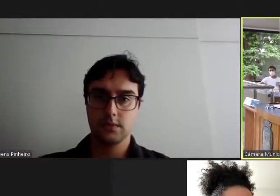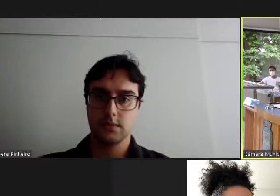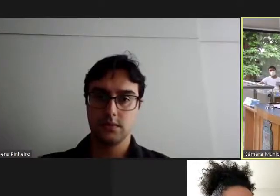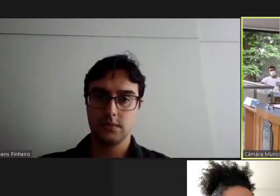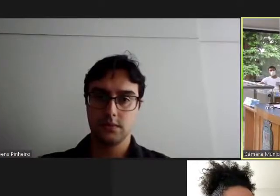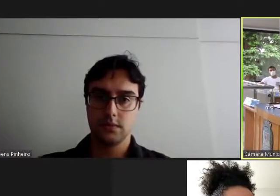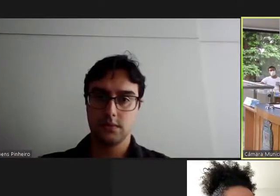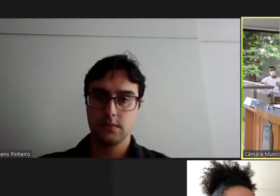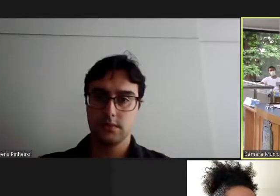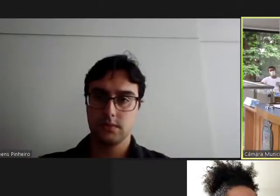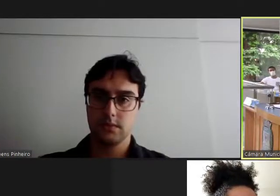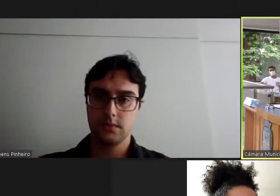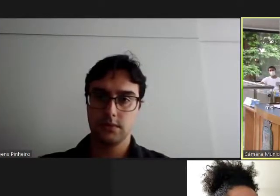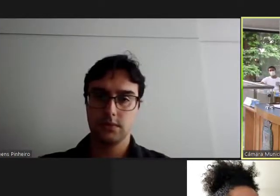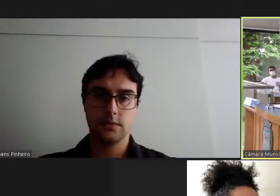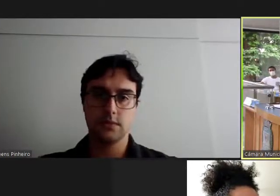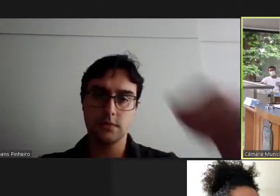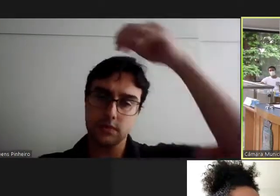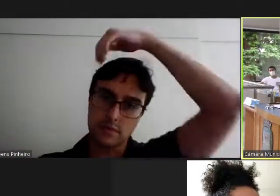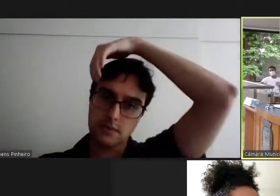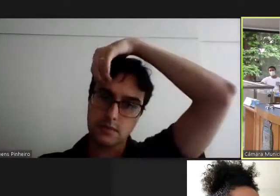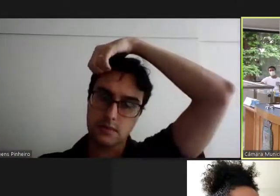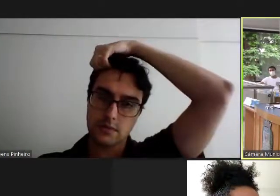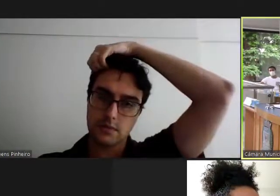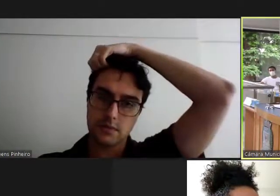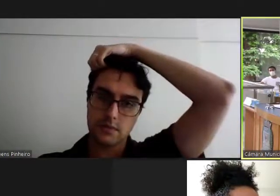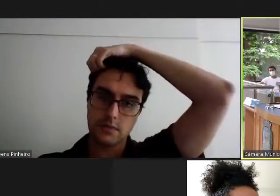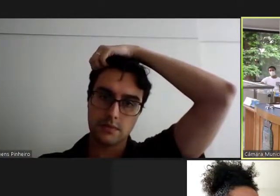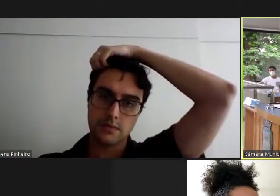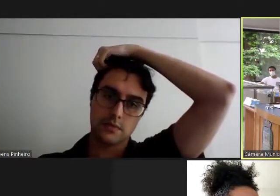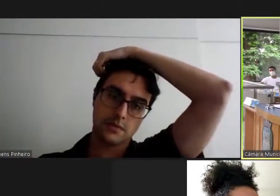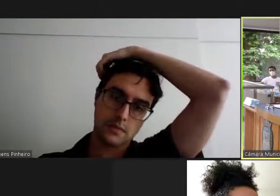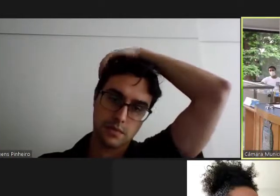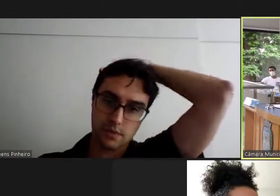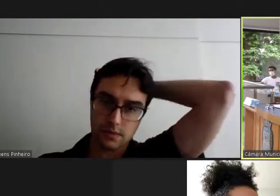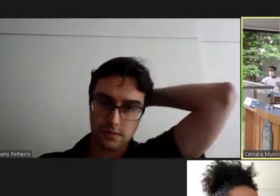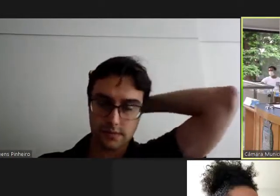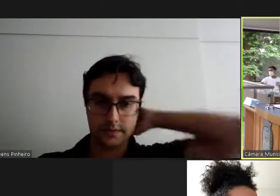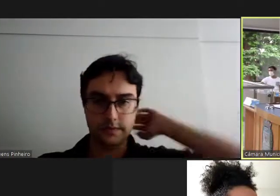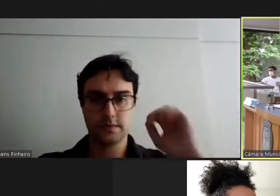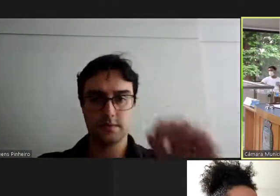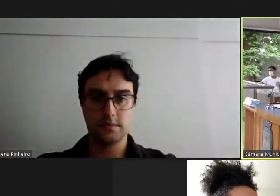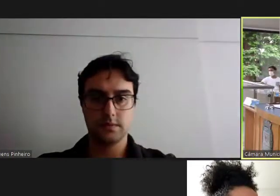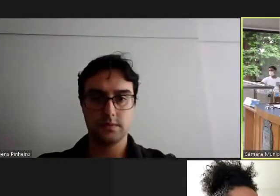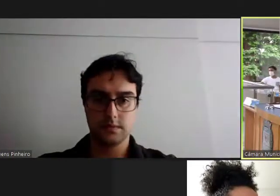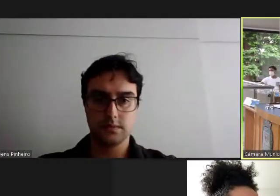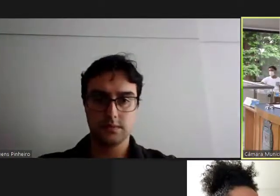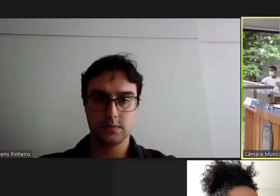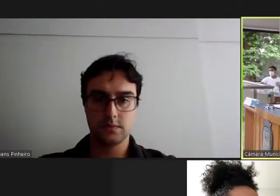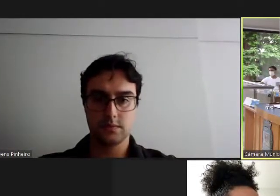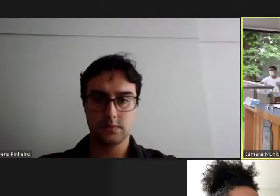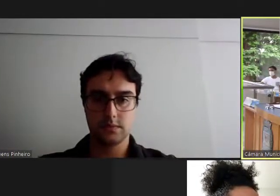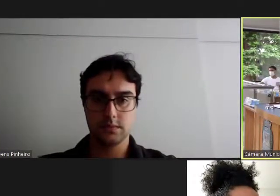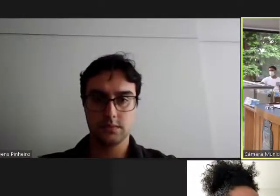Vereador Pedro, tem uma parte também? Acrescentando, realmente, é uma campanha que, é uma iniciativa que vários, acho que,